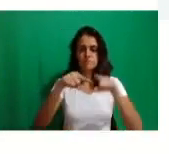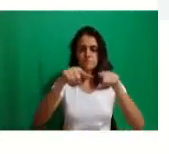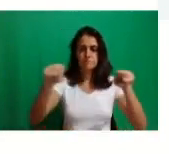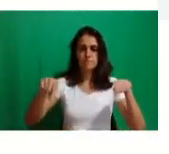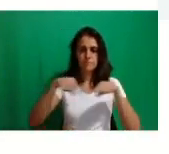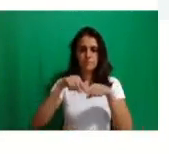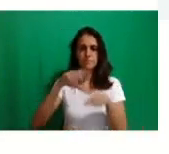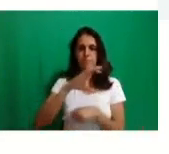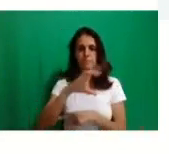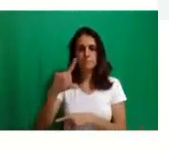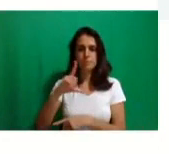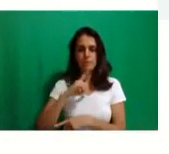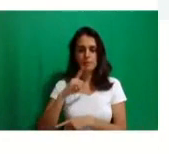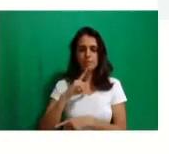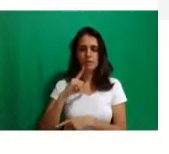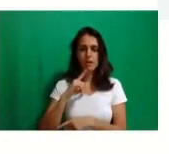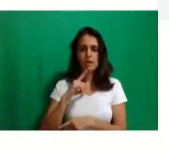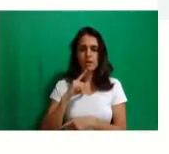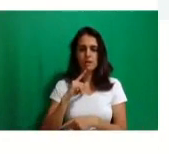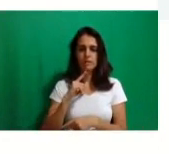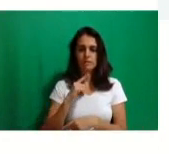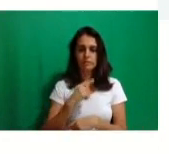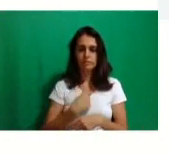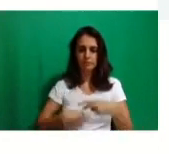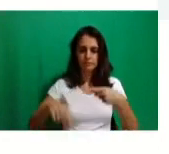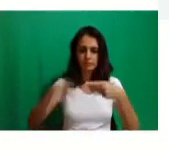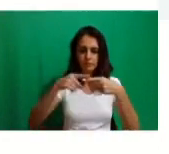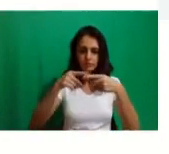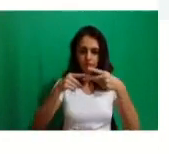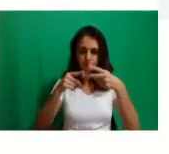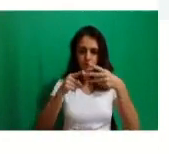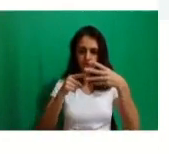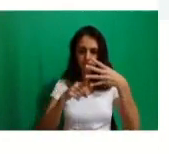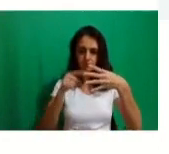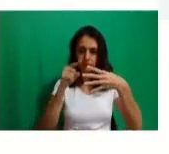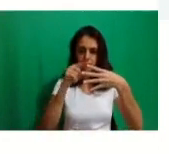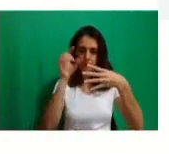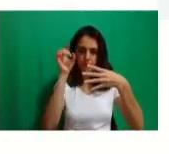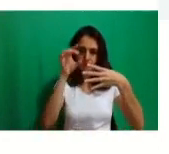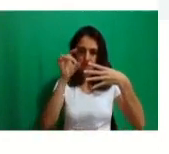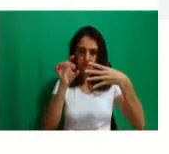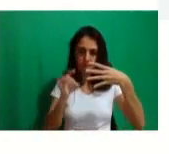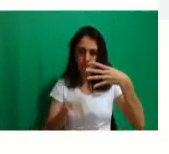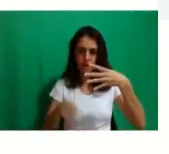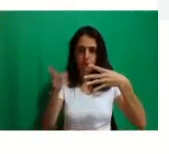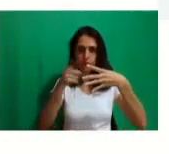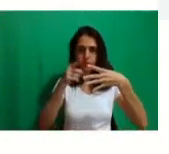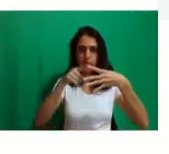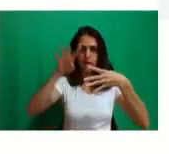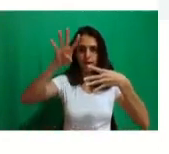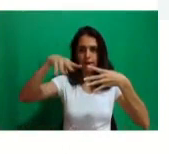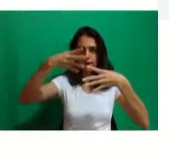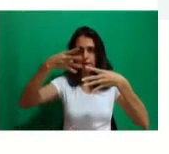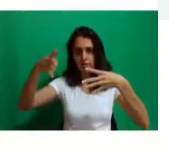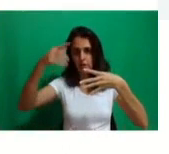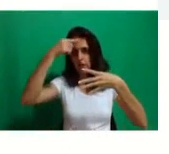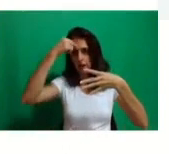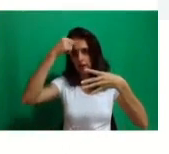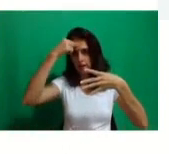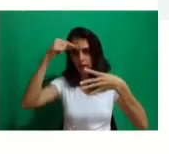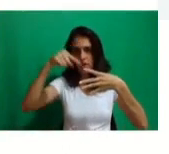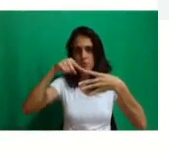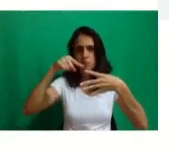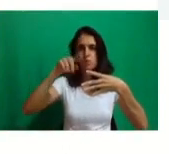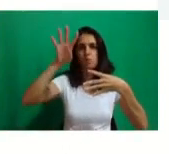dividida em tópicos. No tópico 1, o vocês vão acessar? Calendário Acadêmico e Cronograma Presencial de Aula,